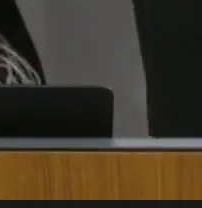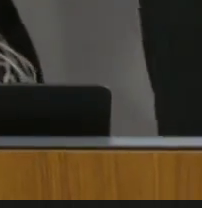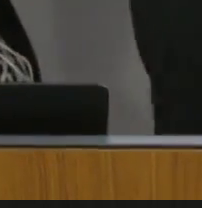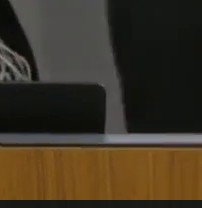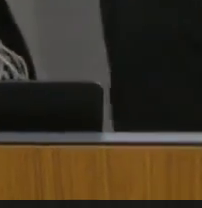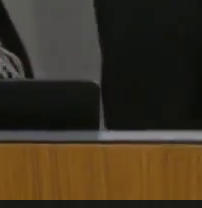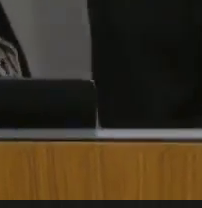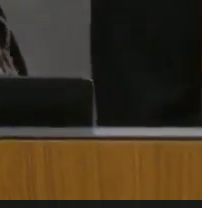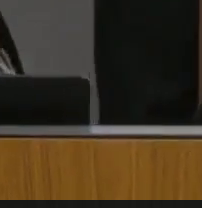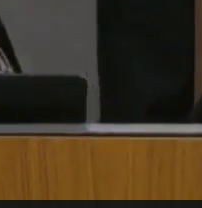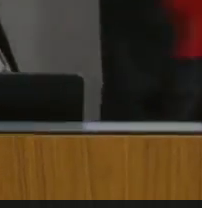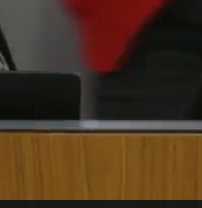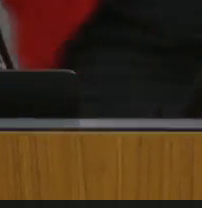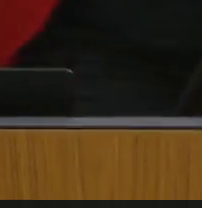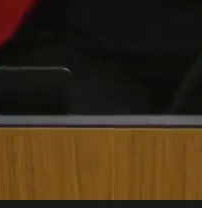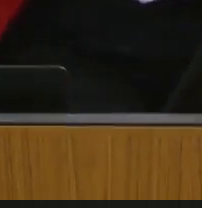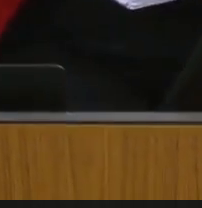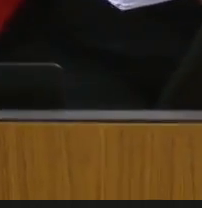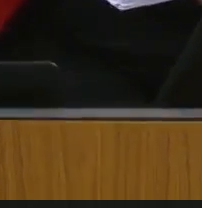senti quase... Obrigado.